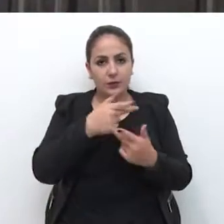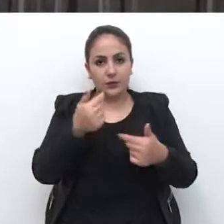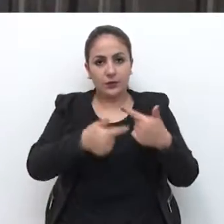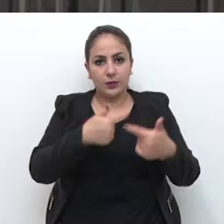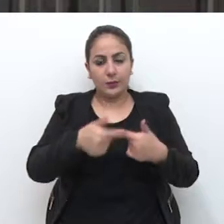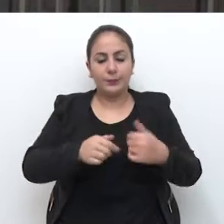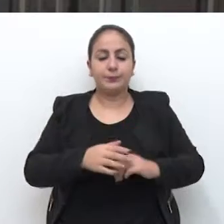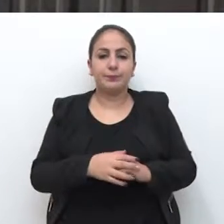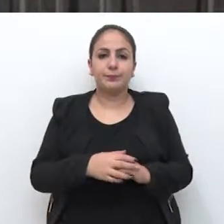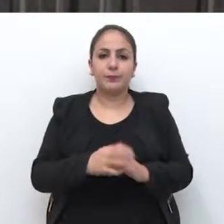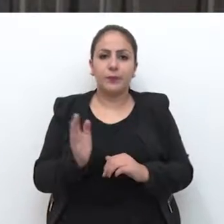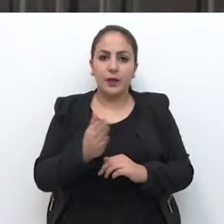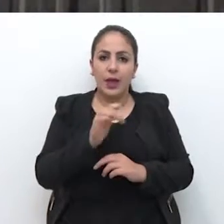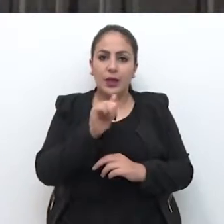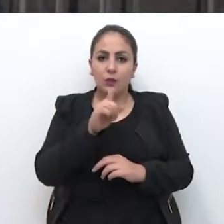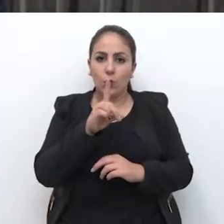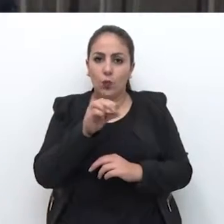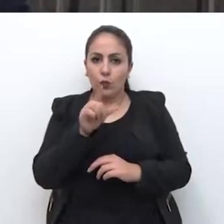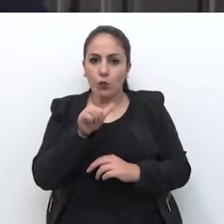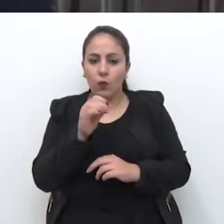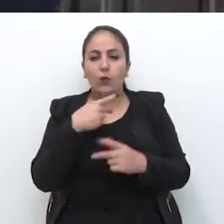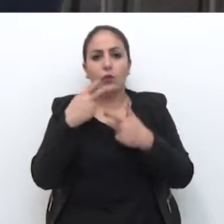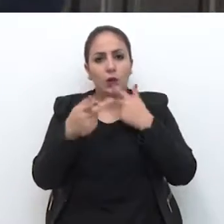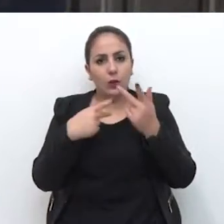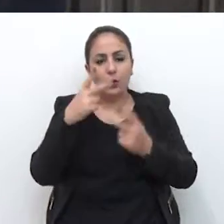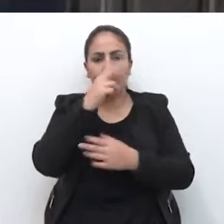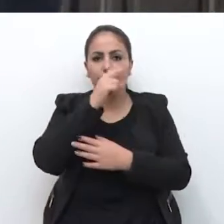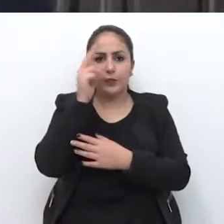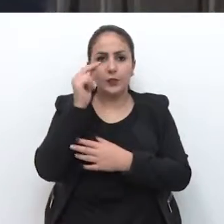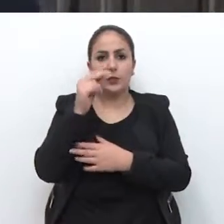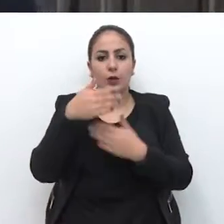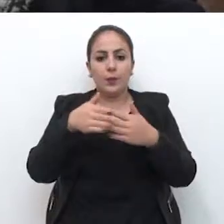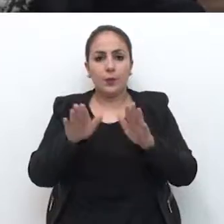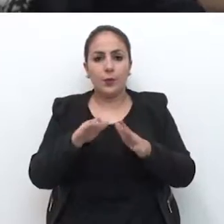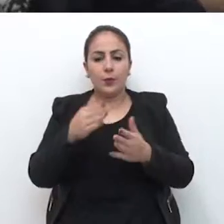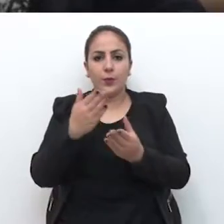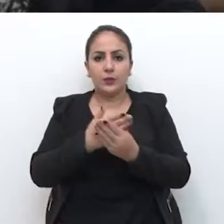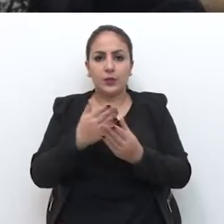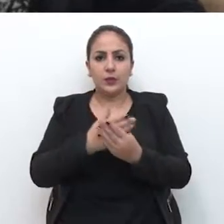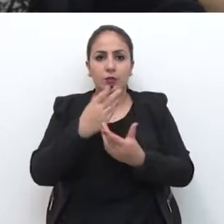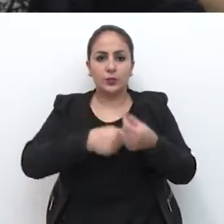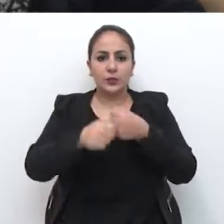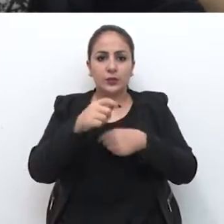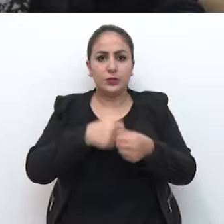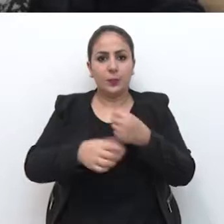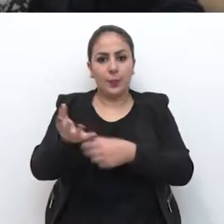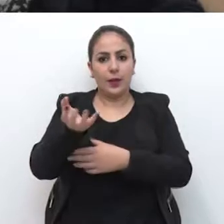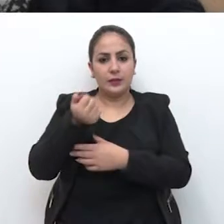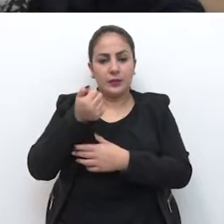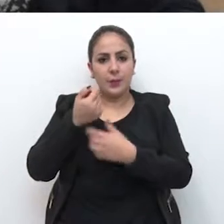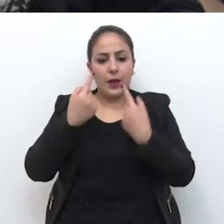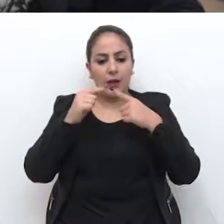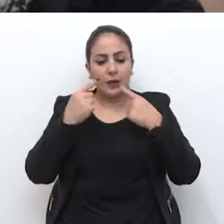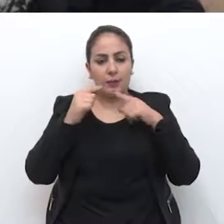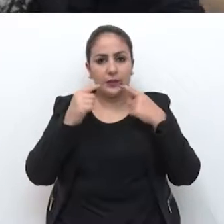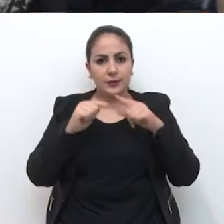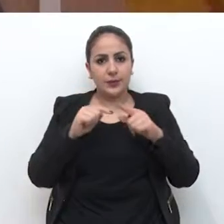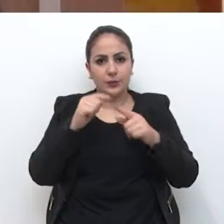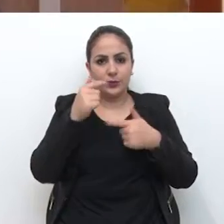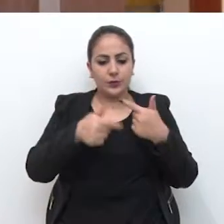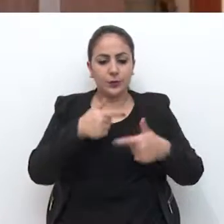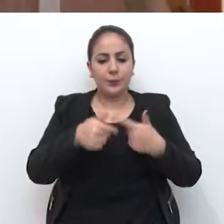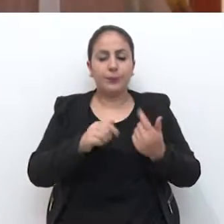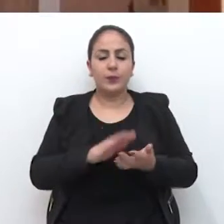Freitas ressaltou ainda que a Prefeitura abriu o processo administrativo para receber as reclamações dos servidores.